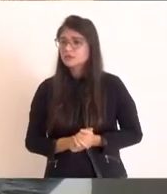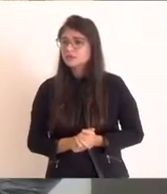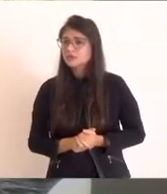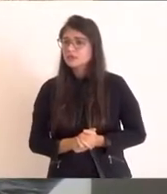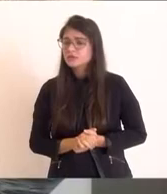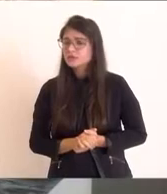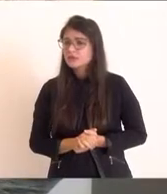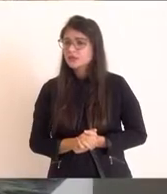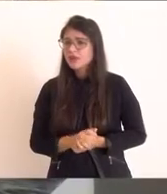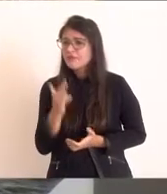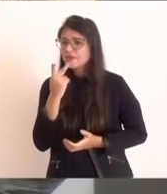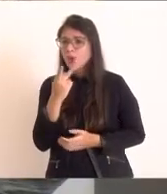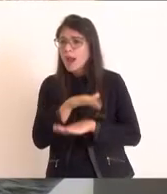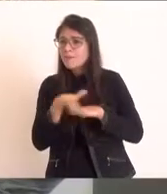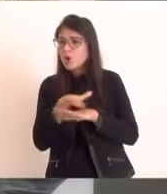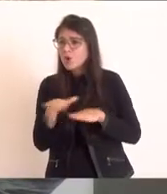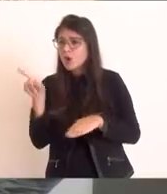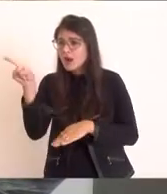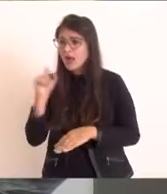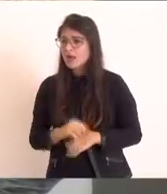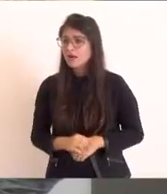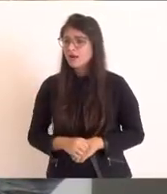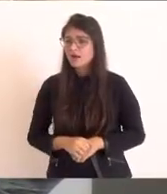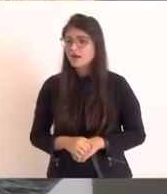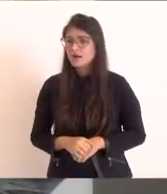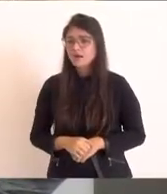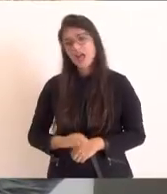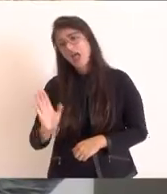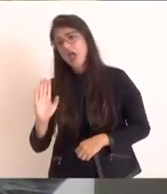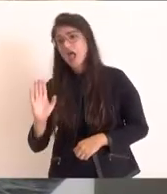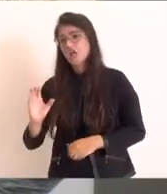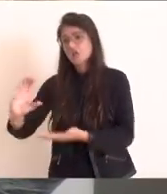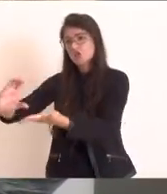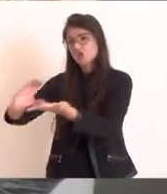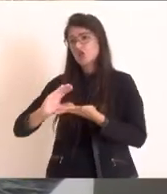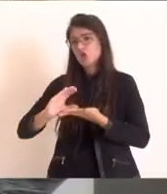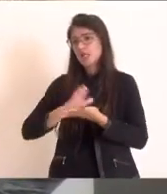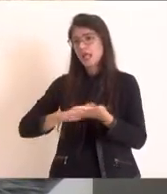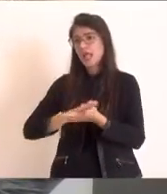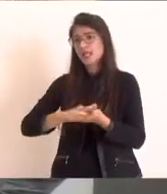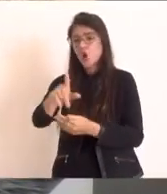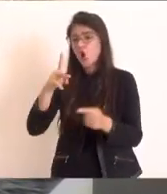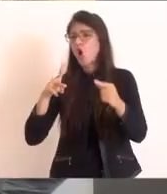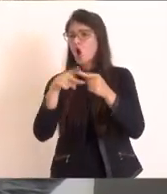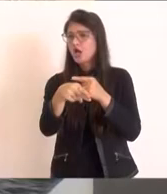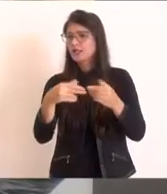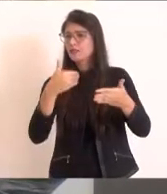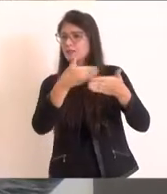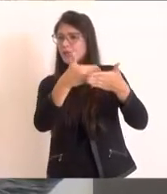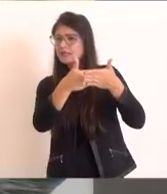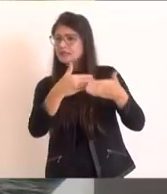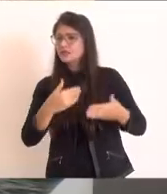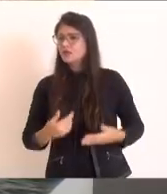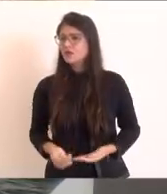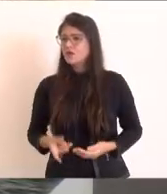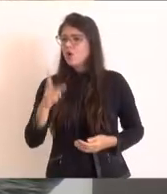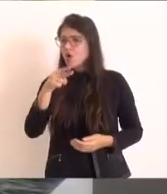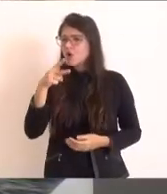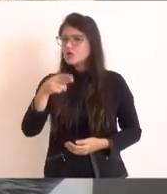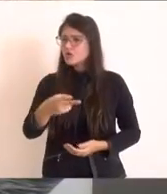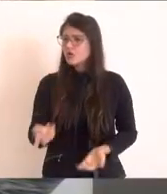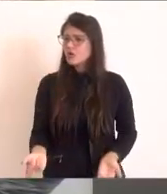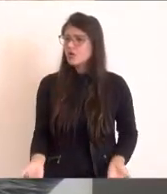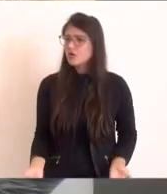transporte, em que, alegando não receber repasses do Estado e, por conta da situação financeira